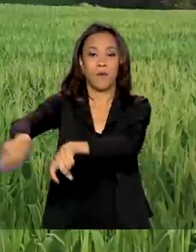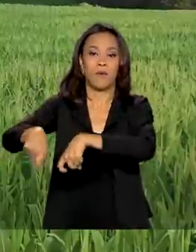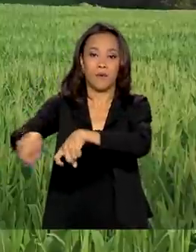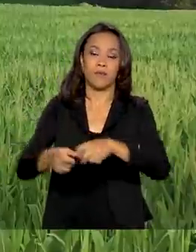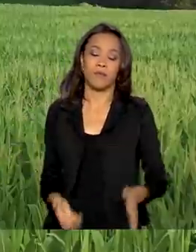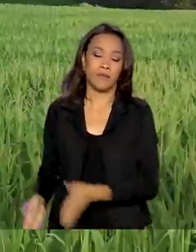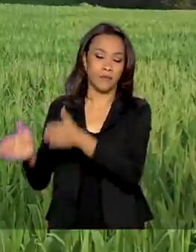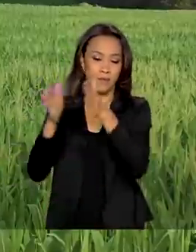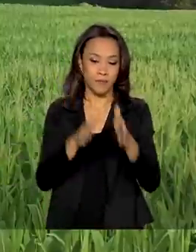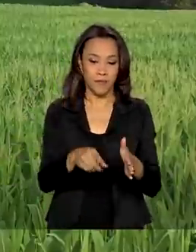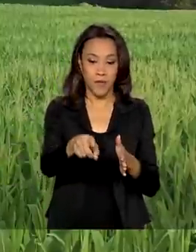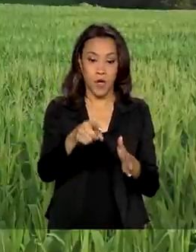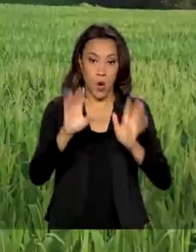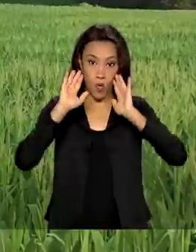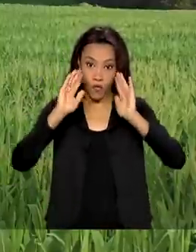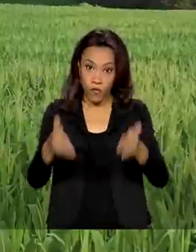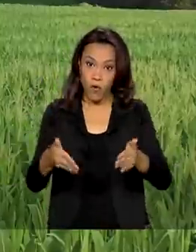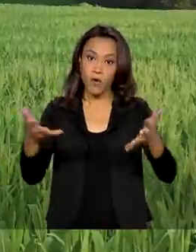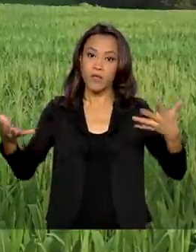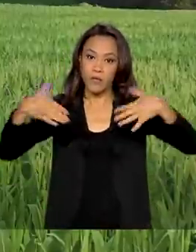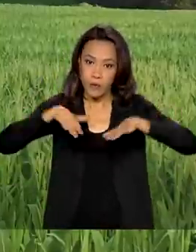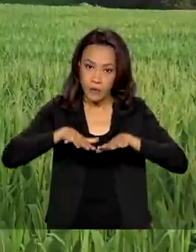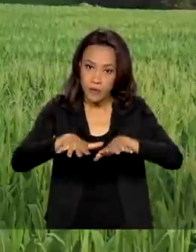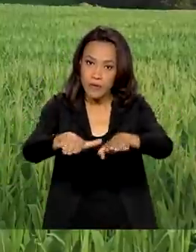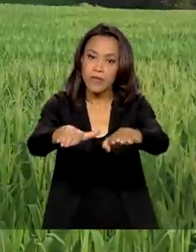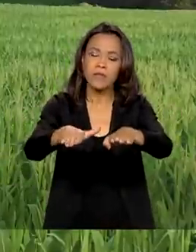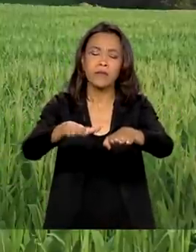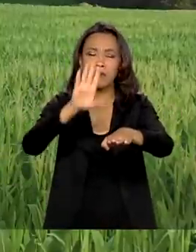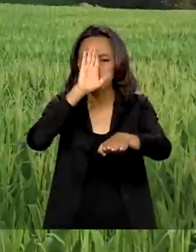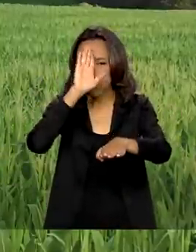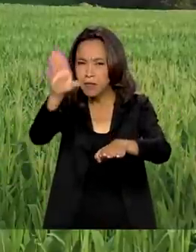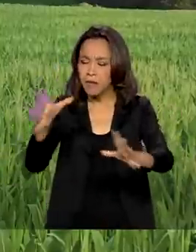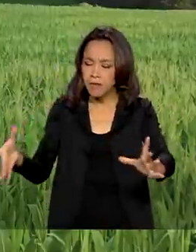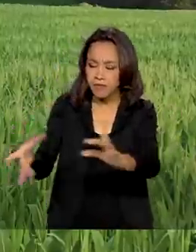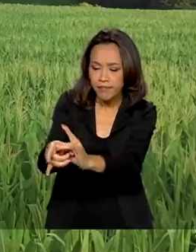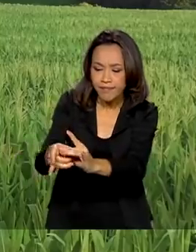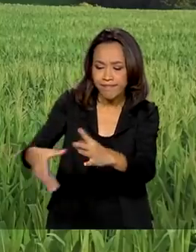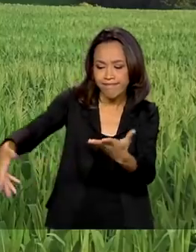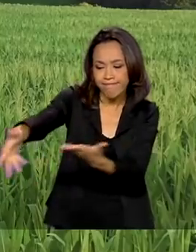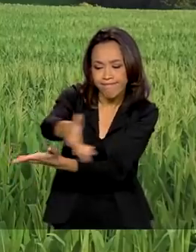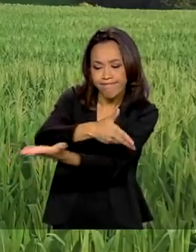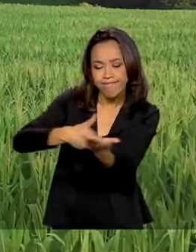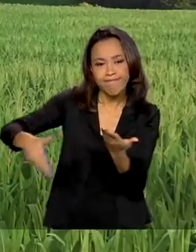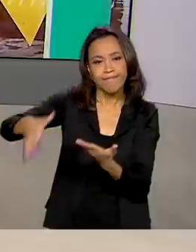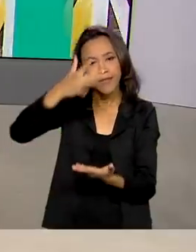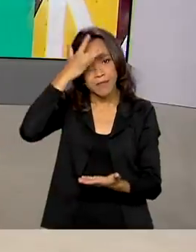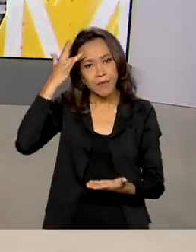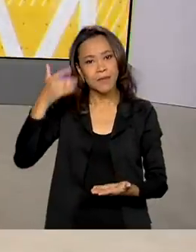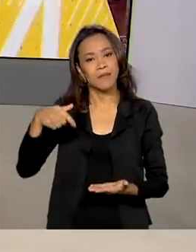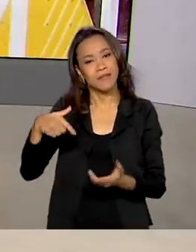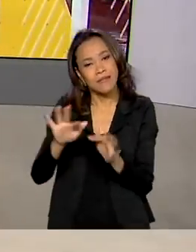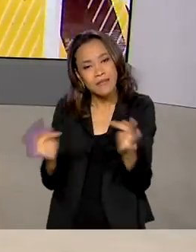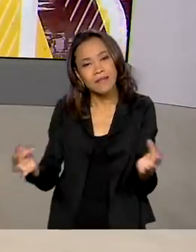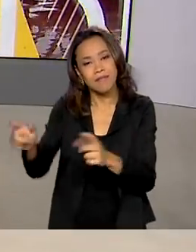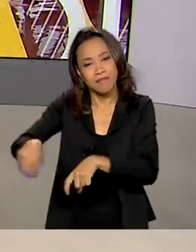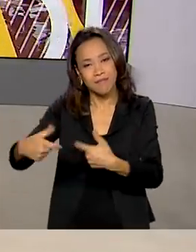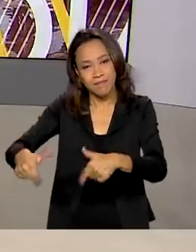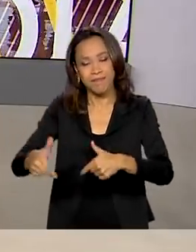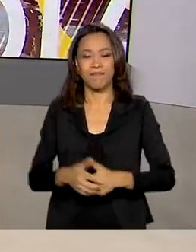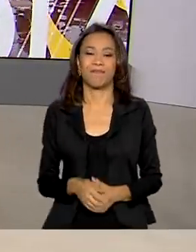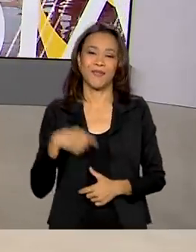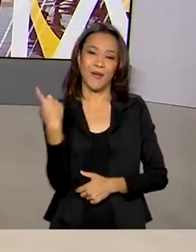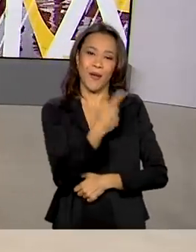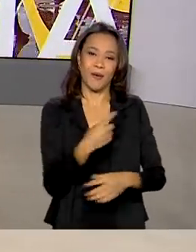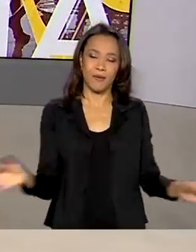na inclusão, integrando principalmente o pequeno produtor. O Brasil em Dia